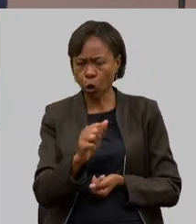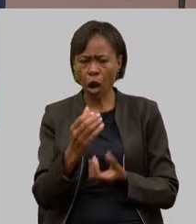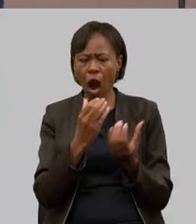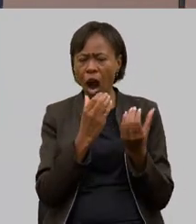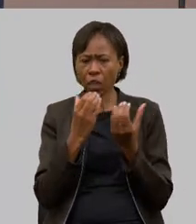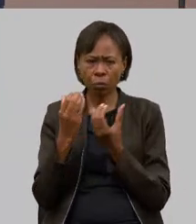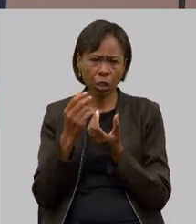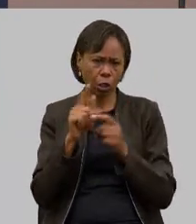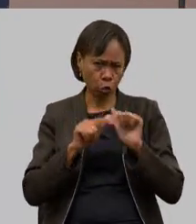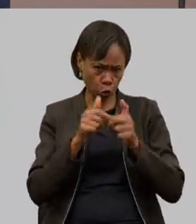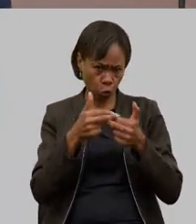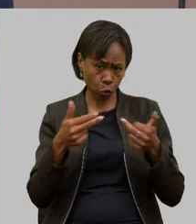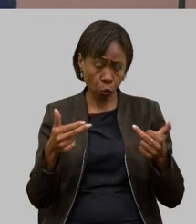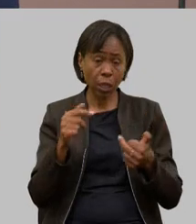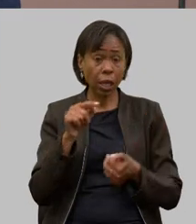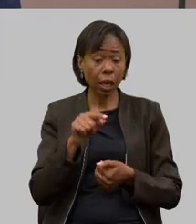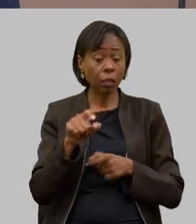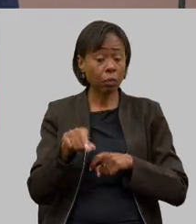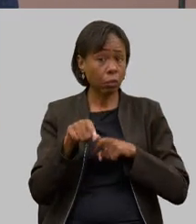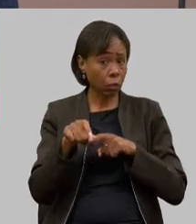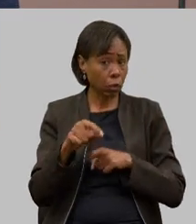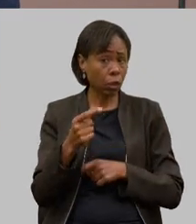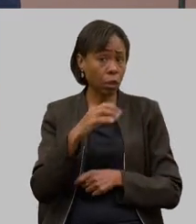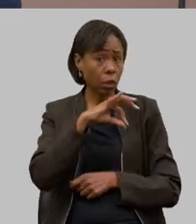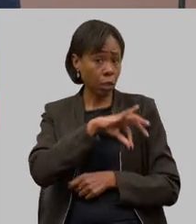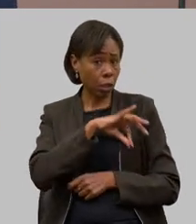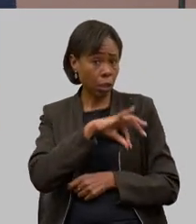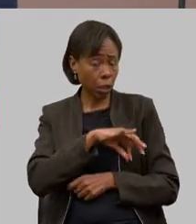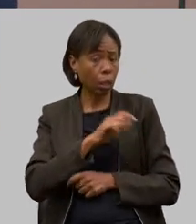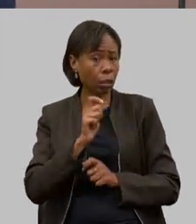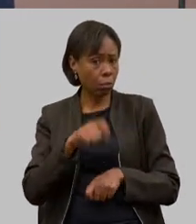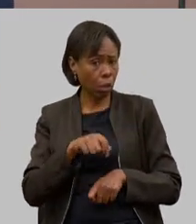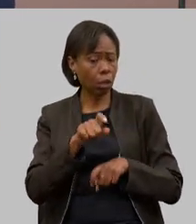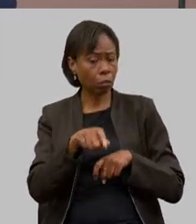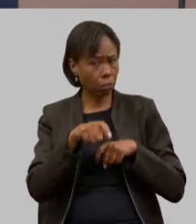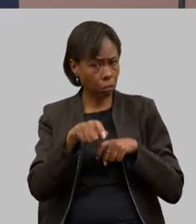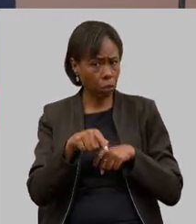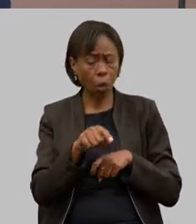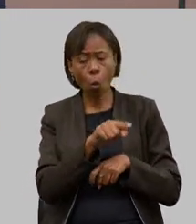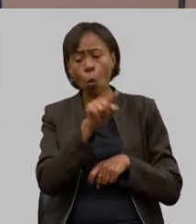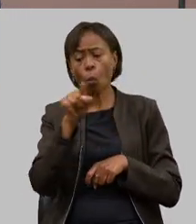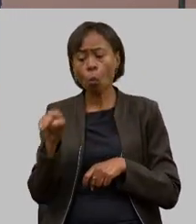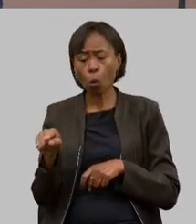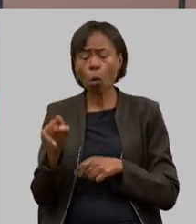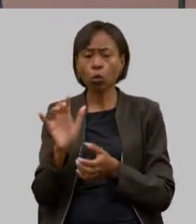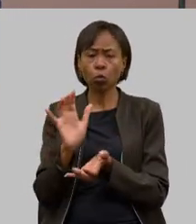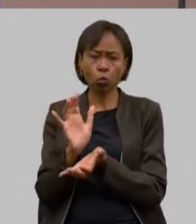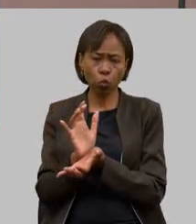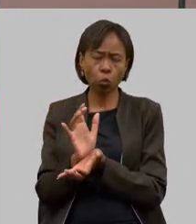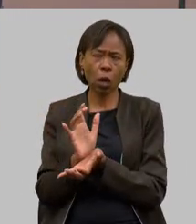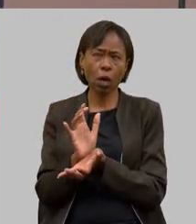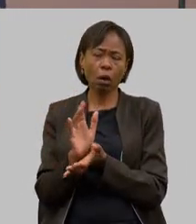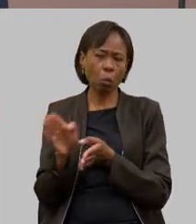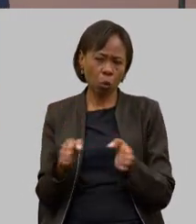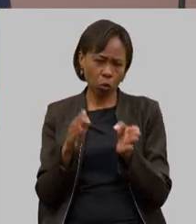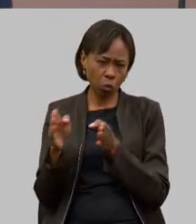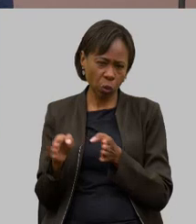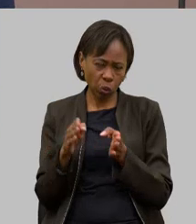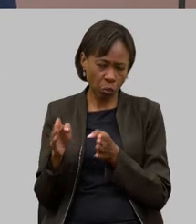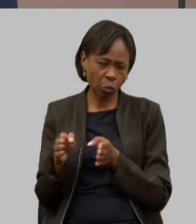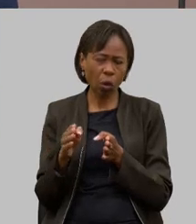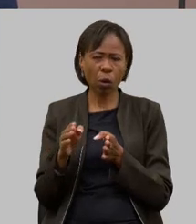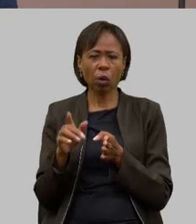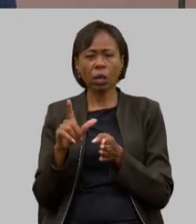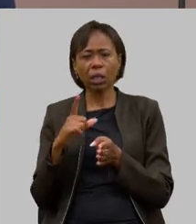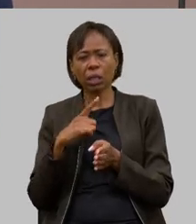esse produtor ele tem renda para ficar lá no campo aquele produtor intermediário de mil litros 900 litros as fazendas